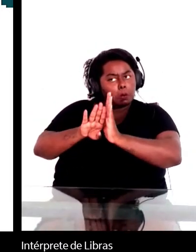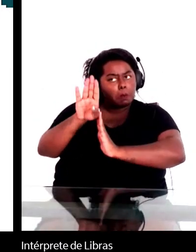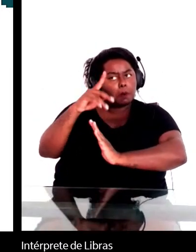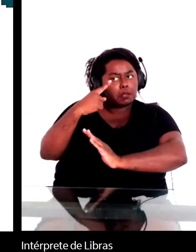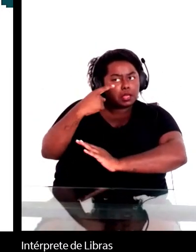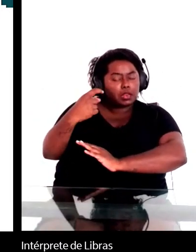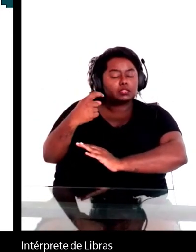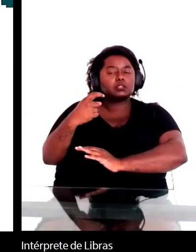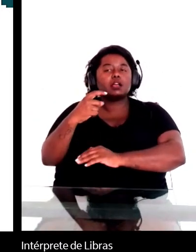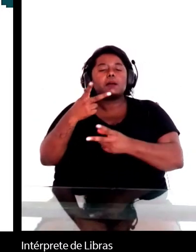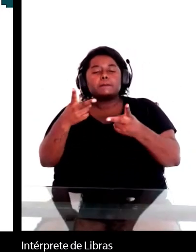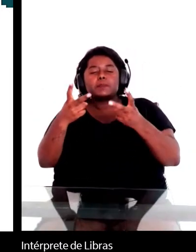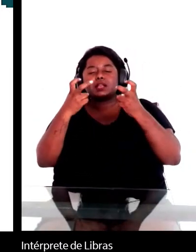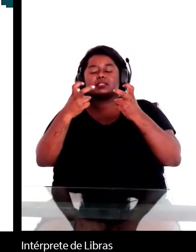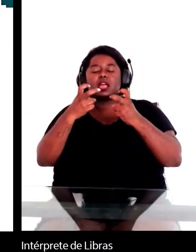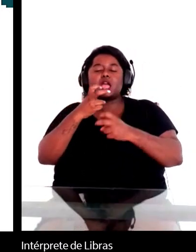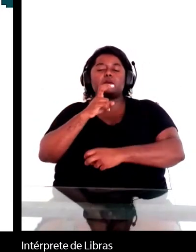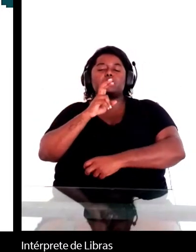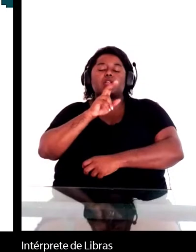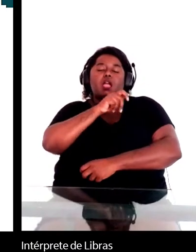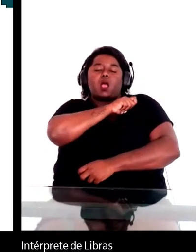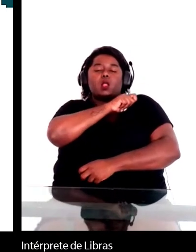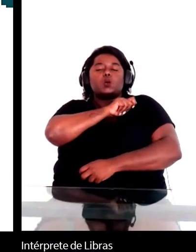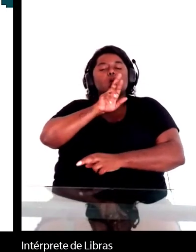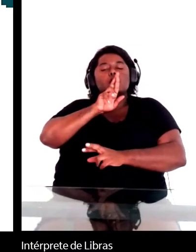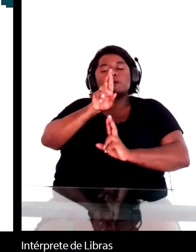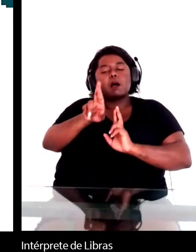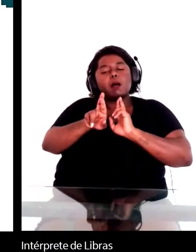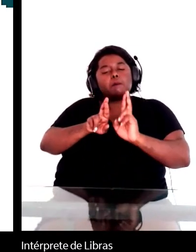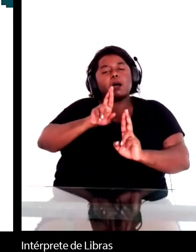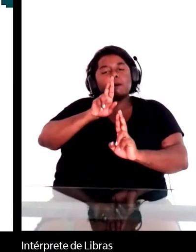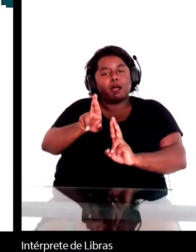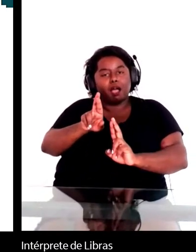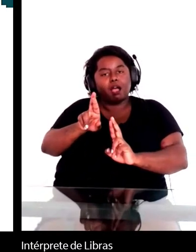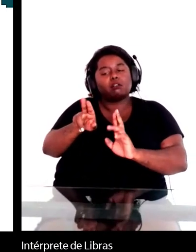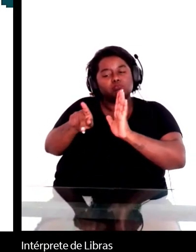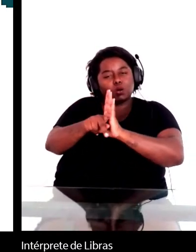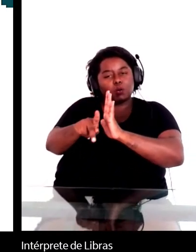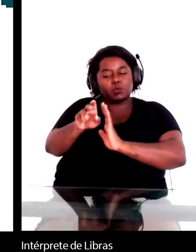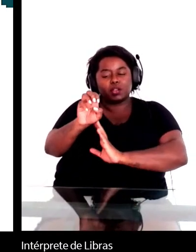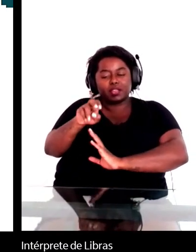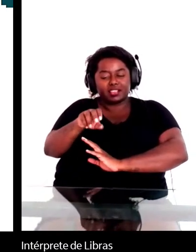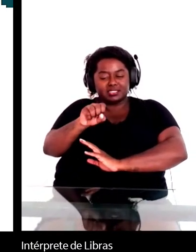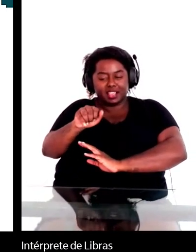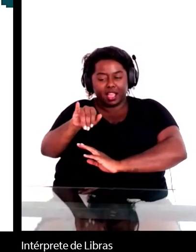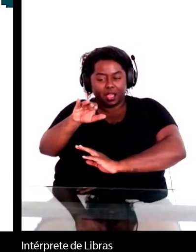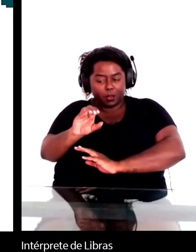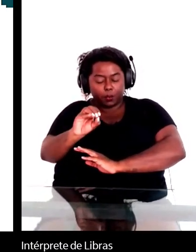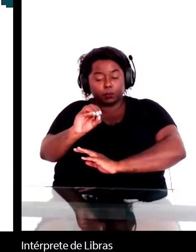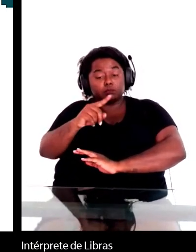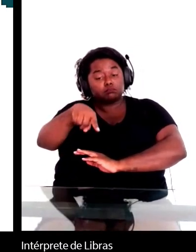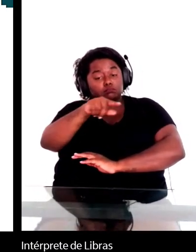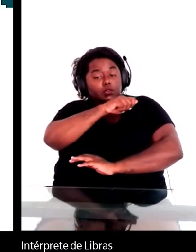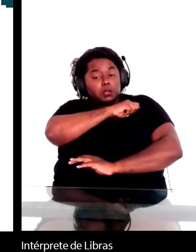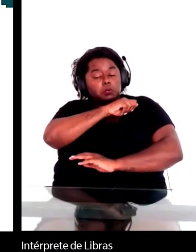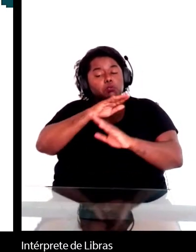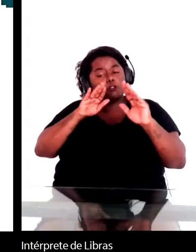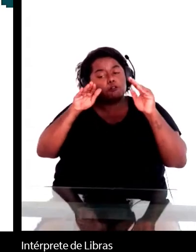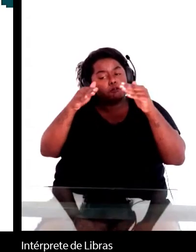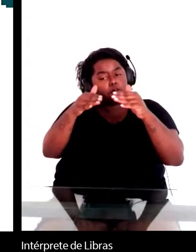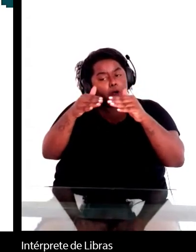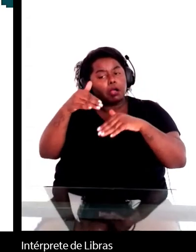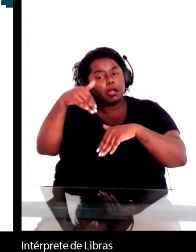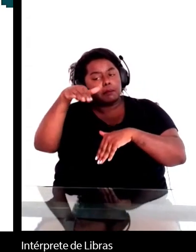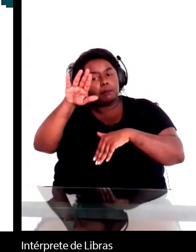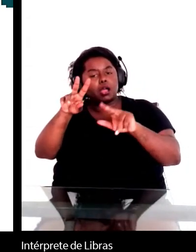que os alunos escrevem para os ensaios, eles focam muito na questão de gênero e raça.